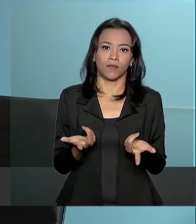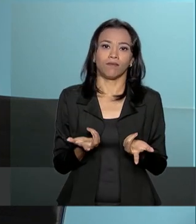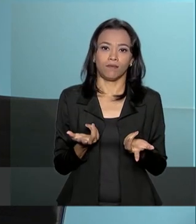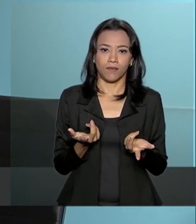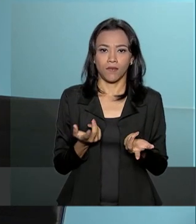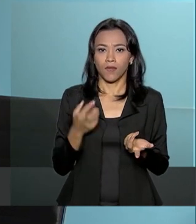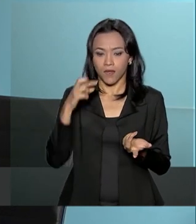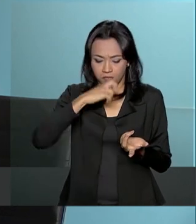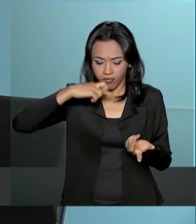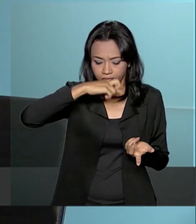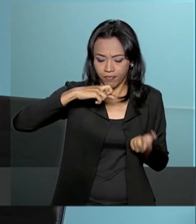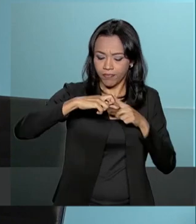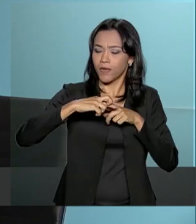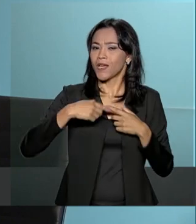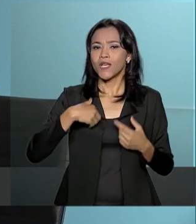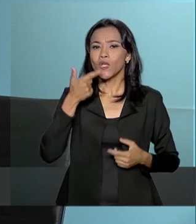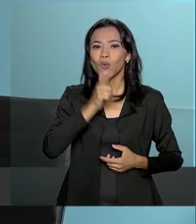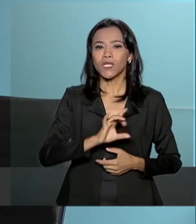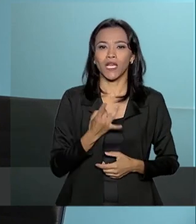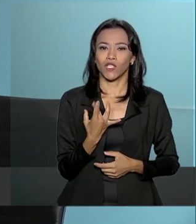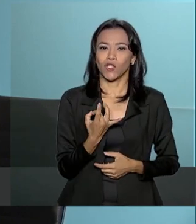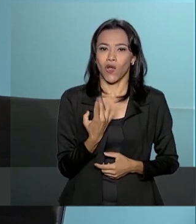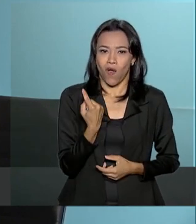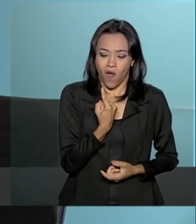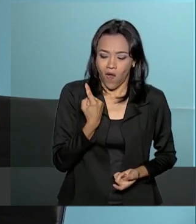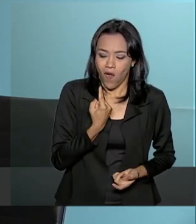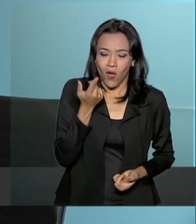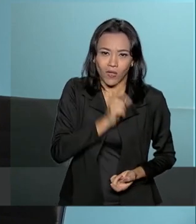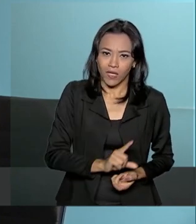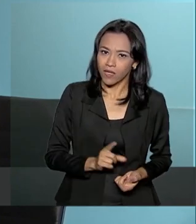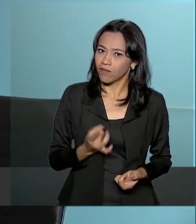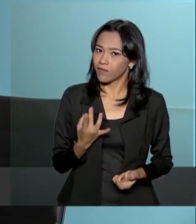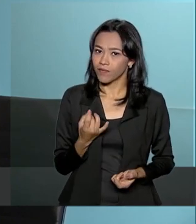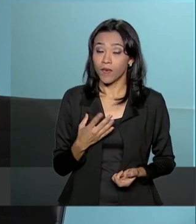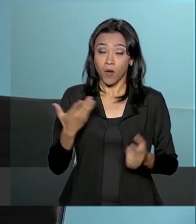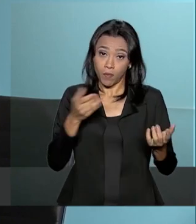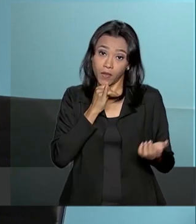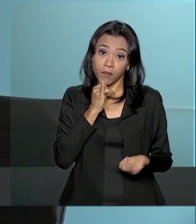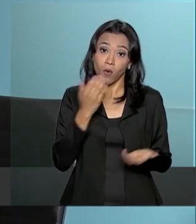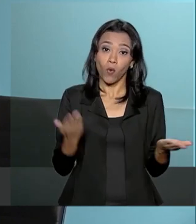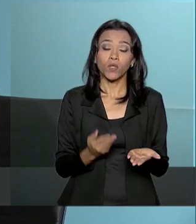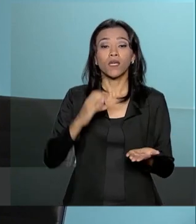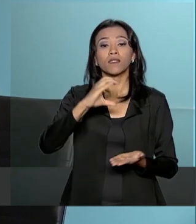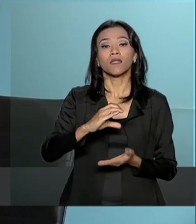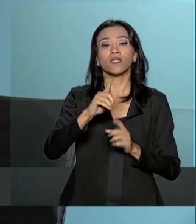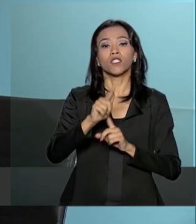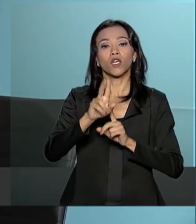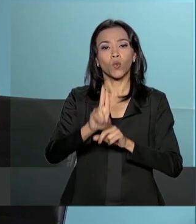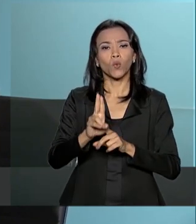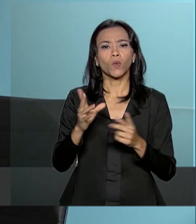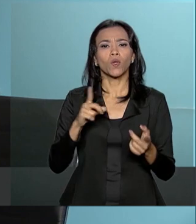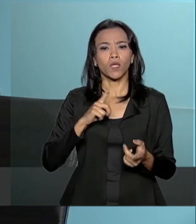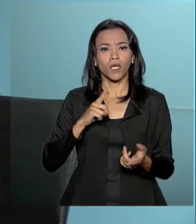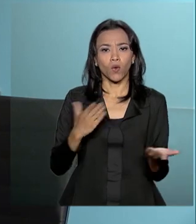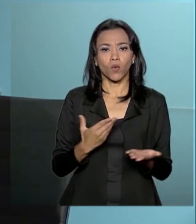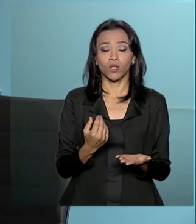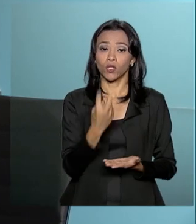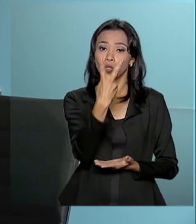conseguem ter a capacidade de controlar. A CGU hoje tem cerca de 2 mil funcionários.